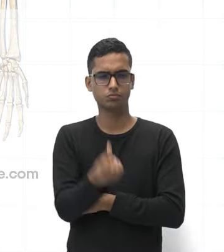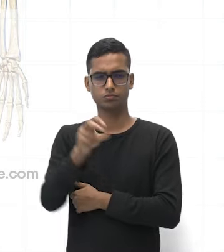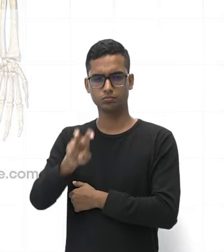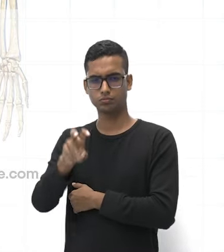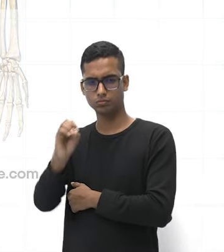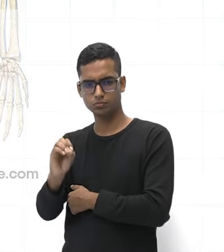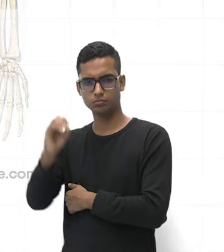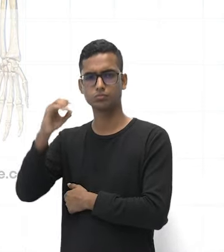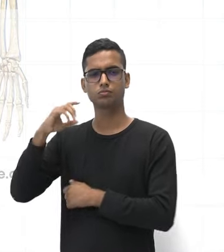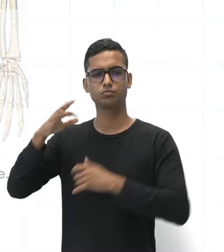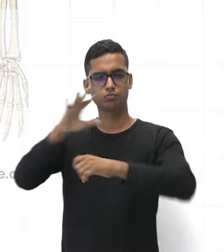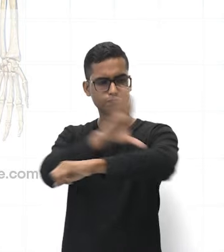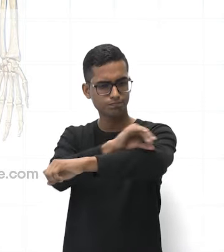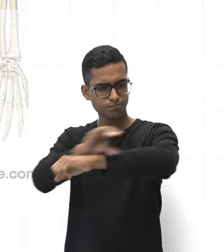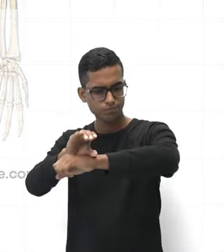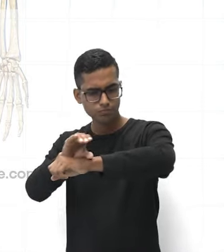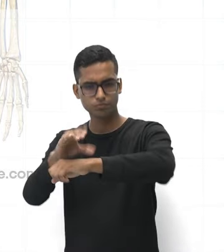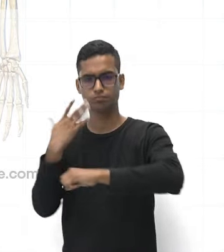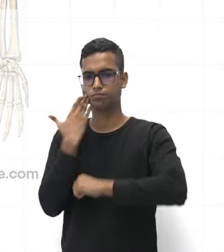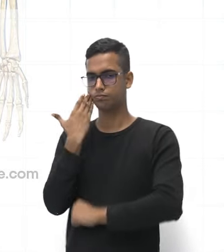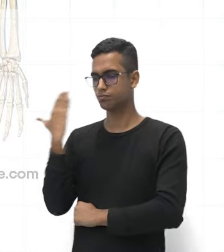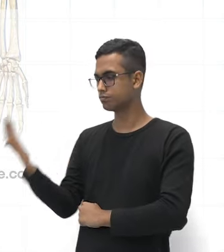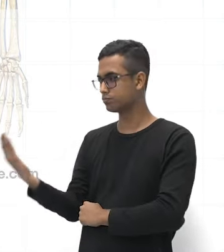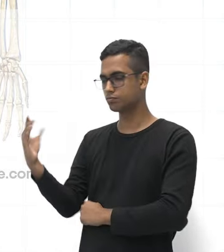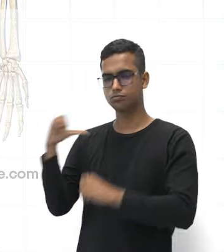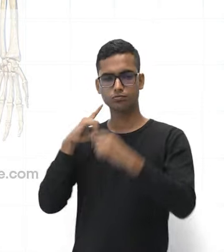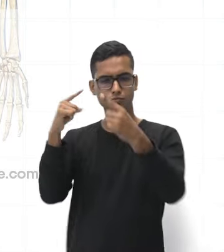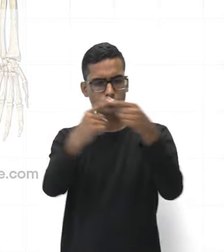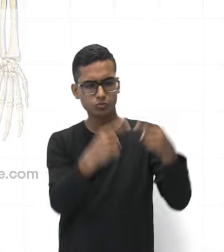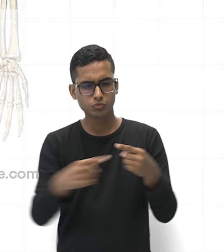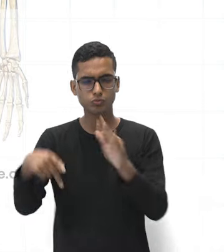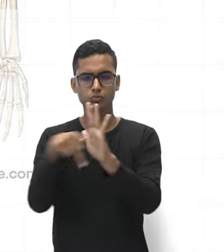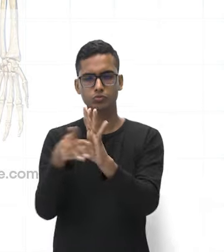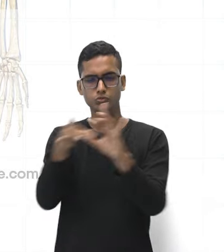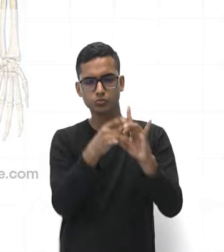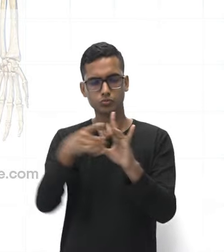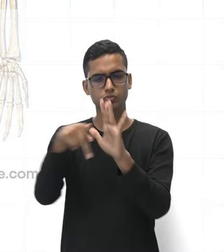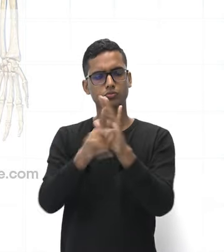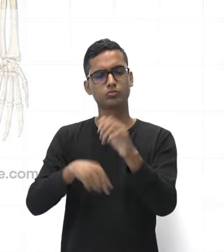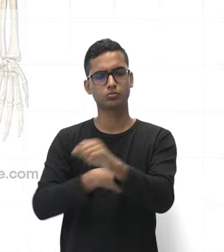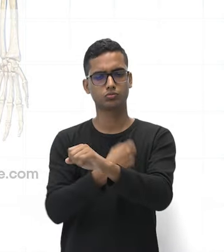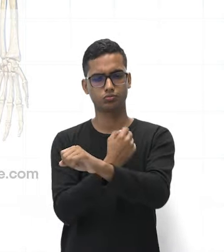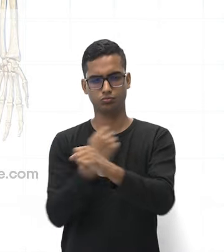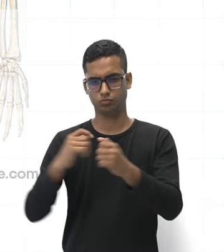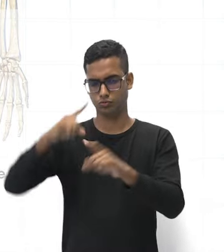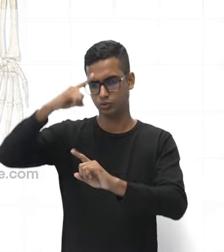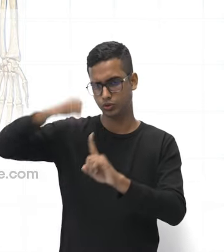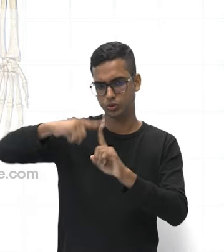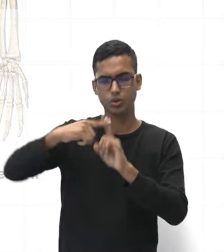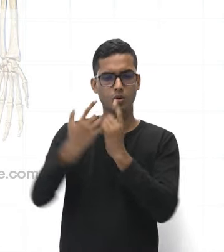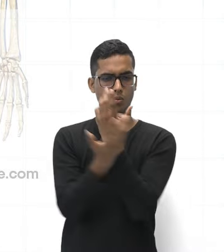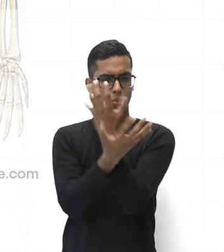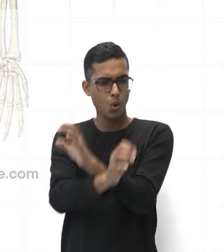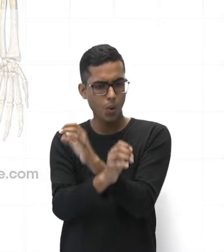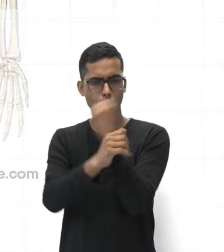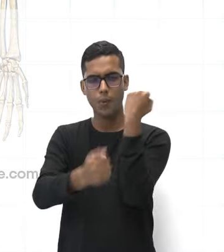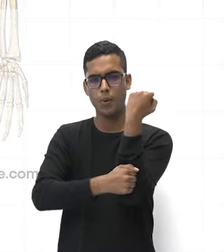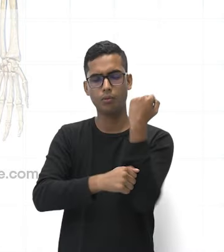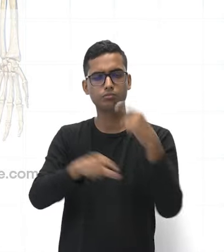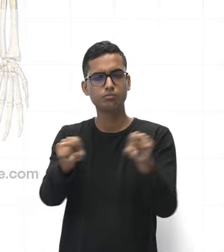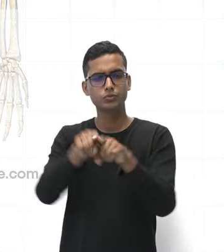650 músculos que trabalham em conjunto com ossos e